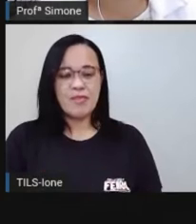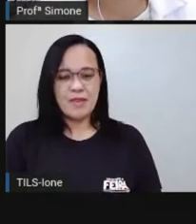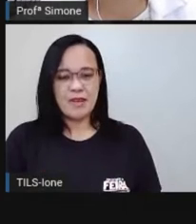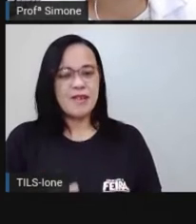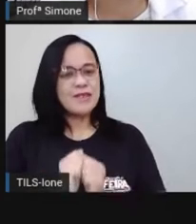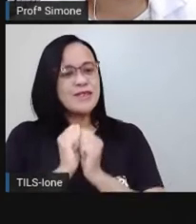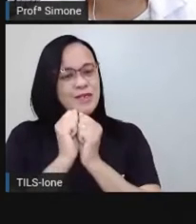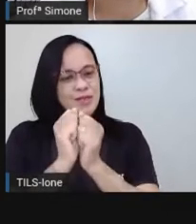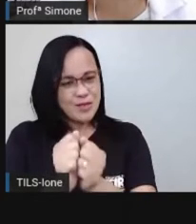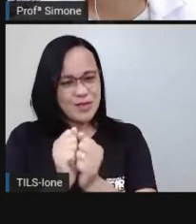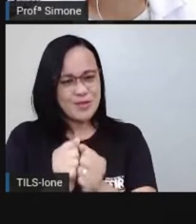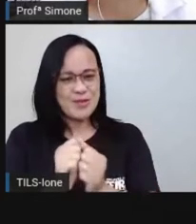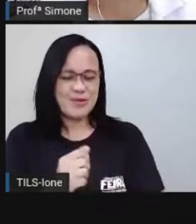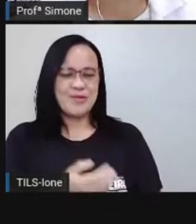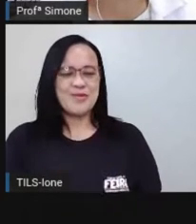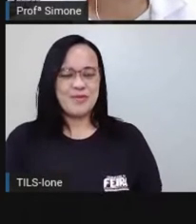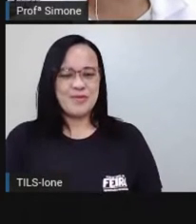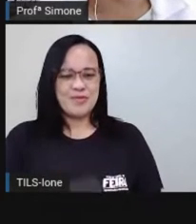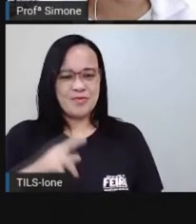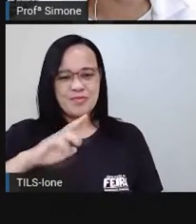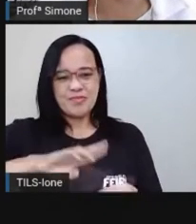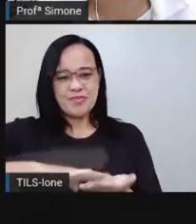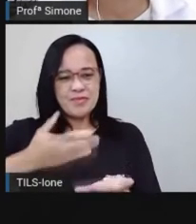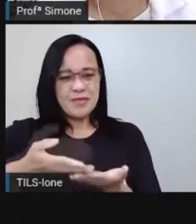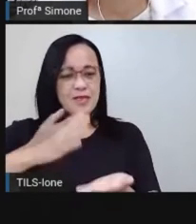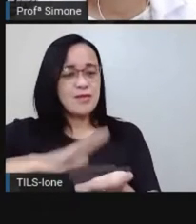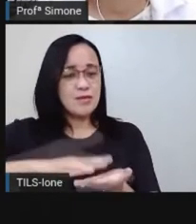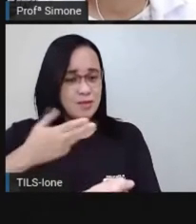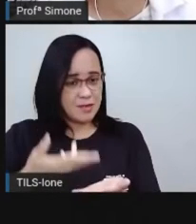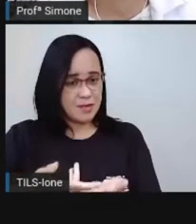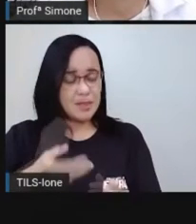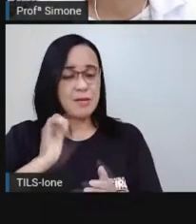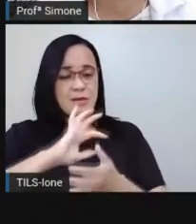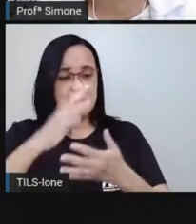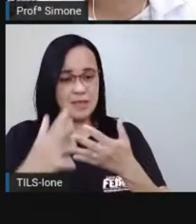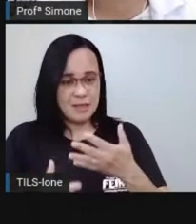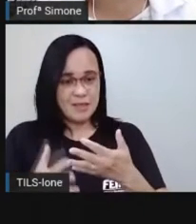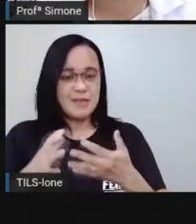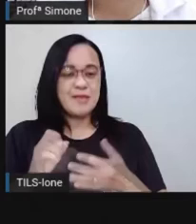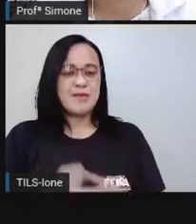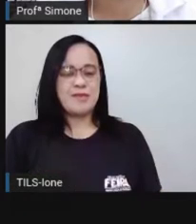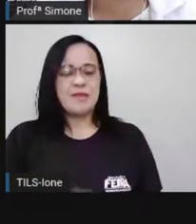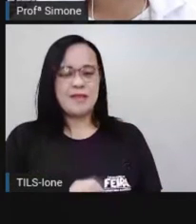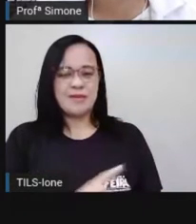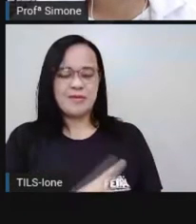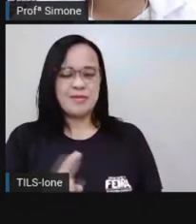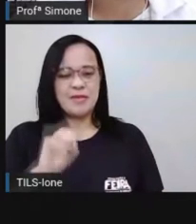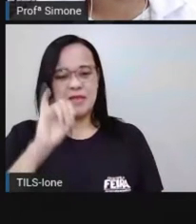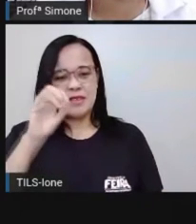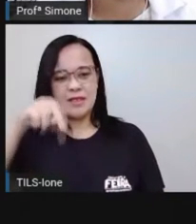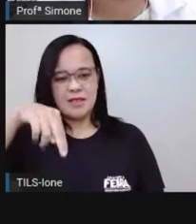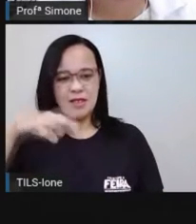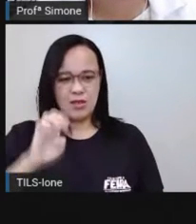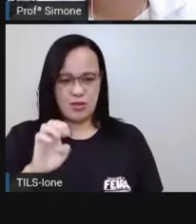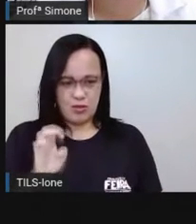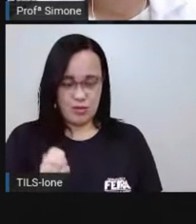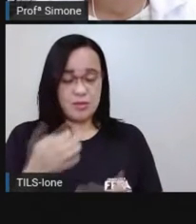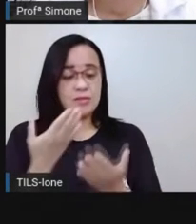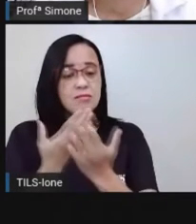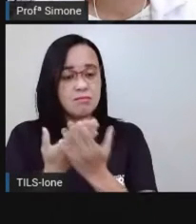pela nossa amiga, a professora Ione, que vai fazer a tradução dessa aula para vocês.